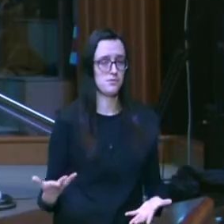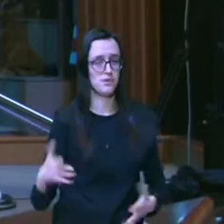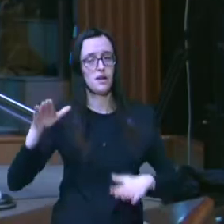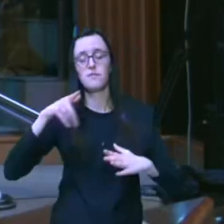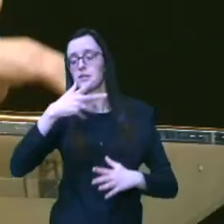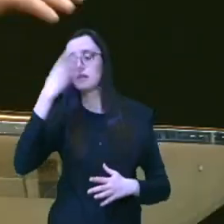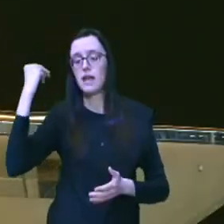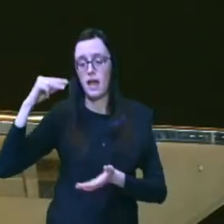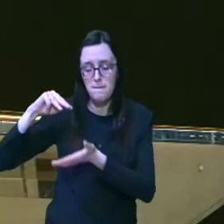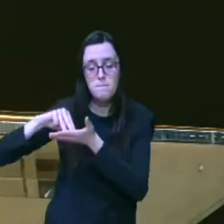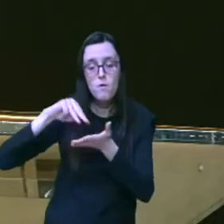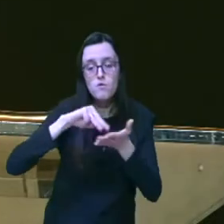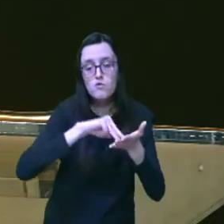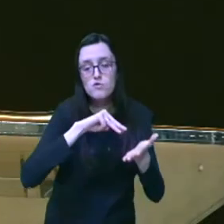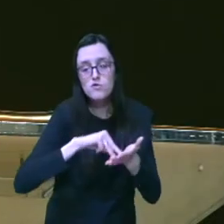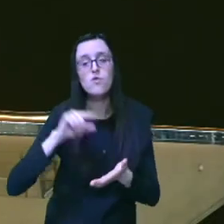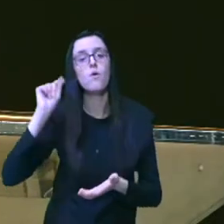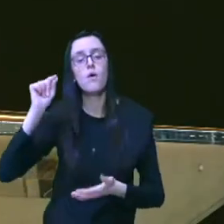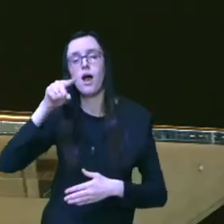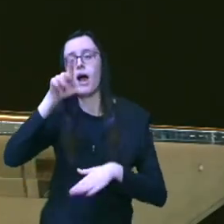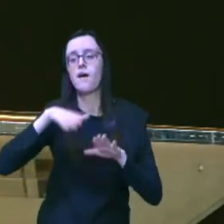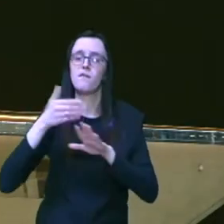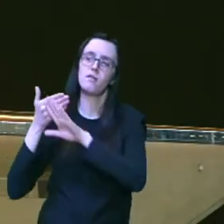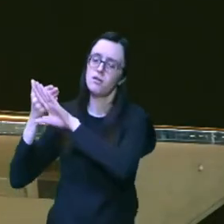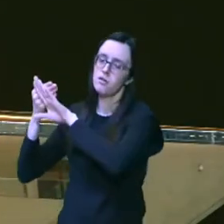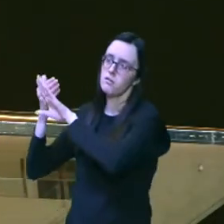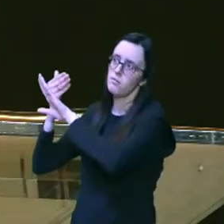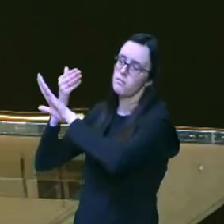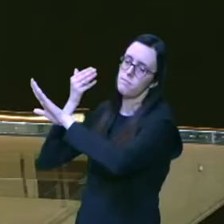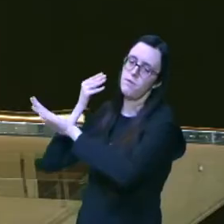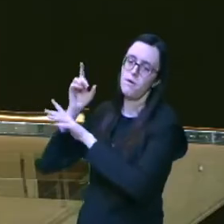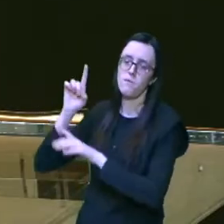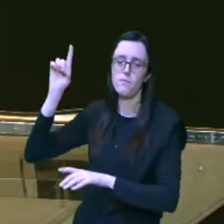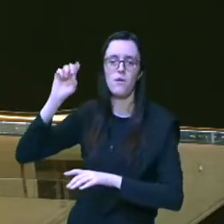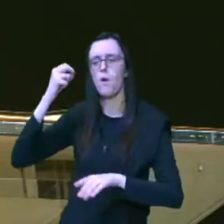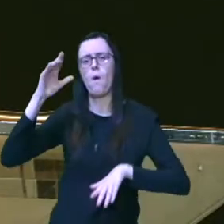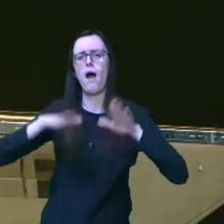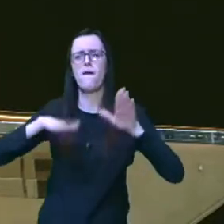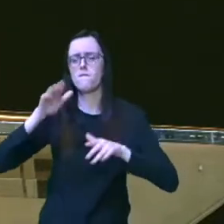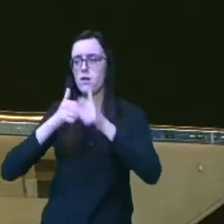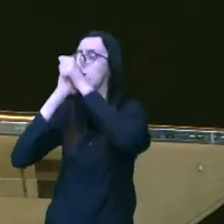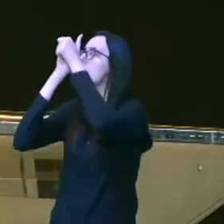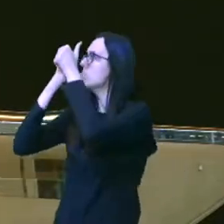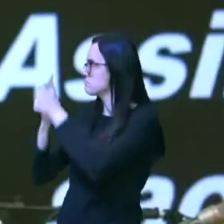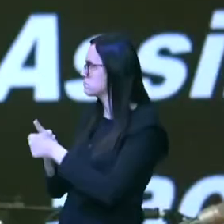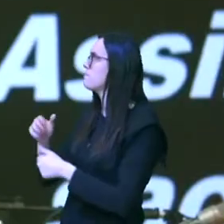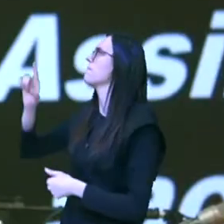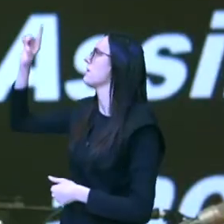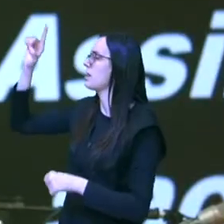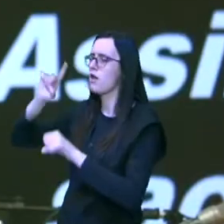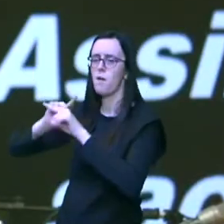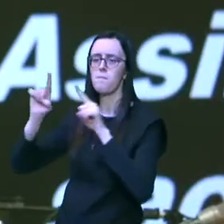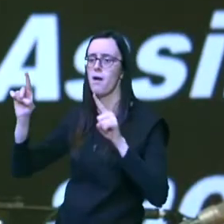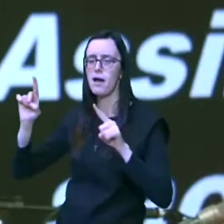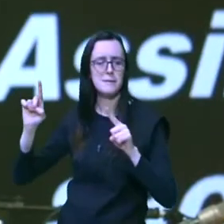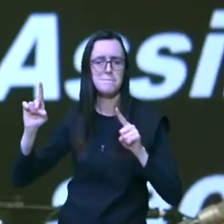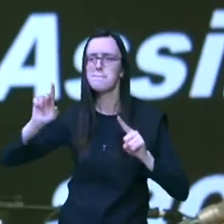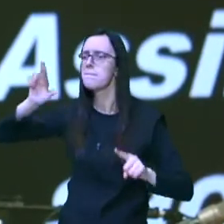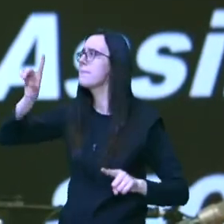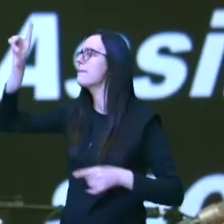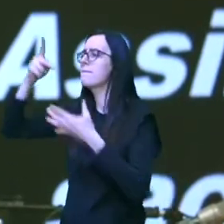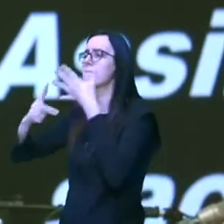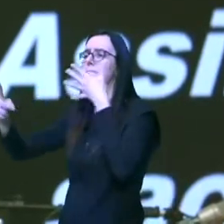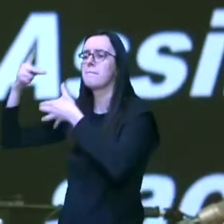motivos que tem levado que você a se afastar do Senhor ou talvez até seguir ao Senhor mas não tendo ele como